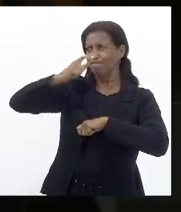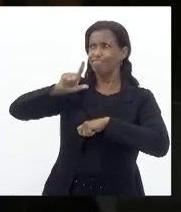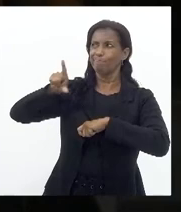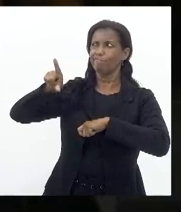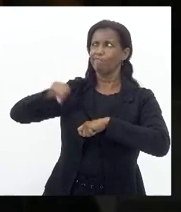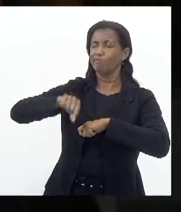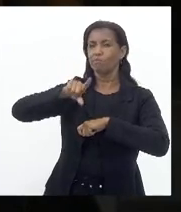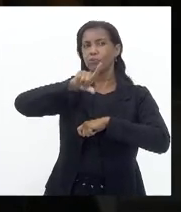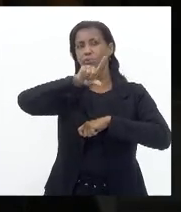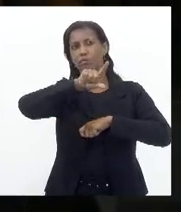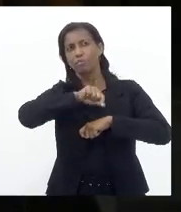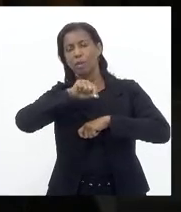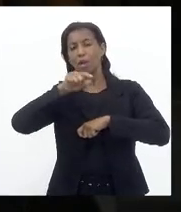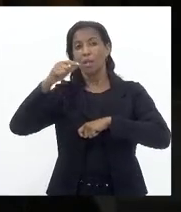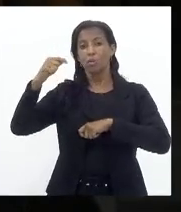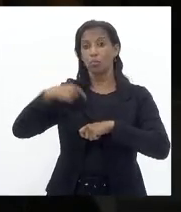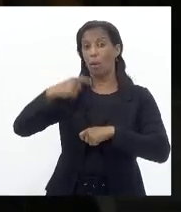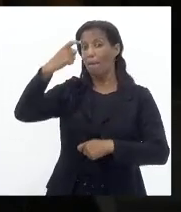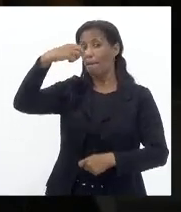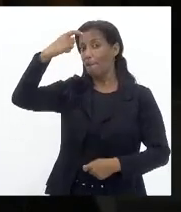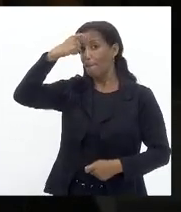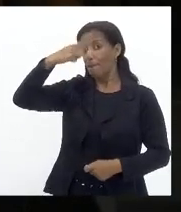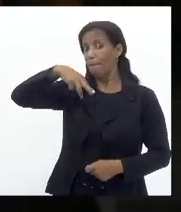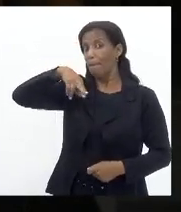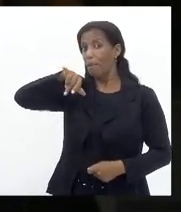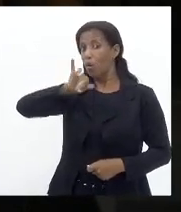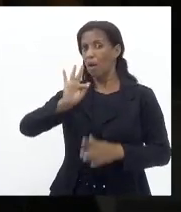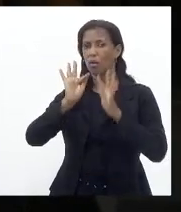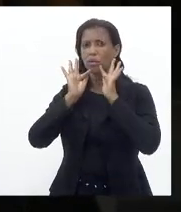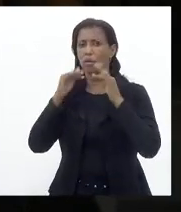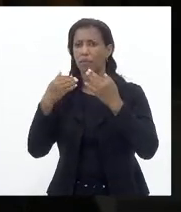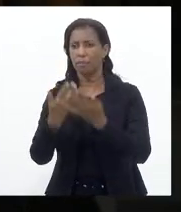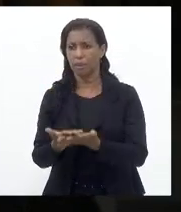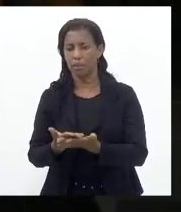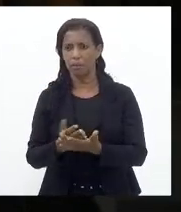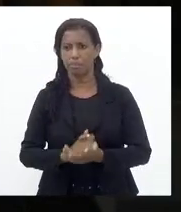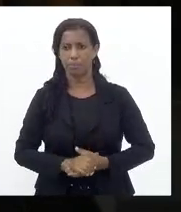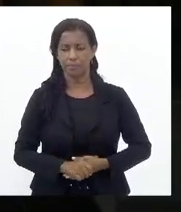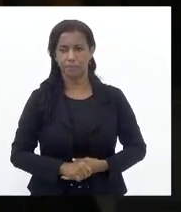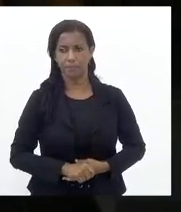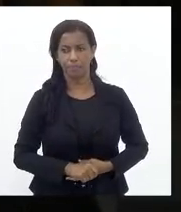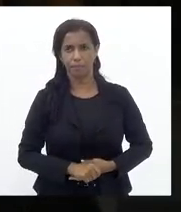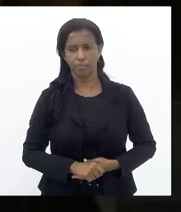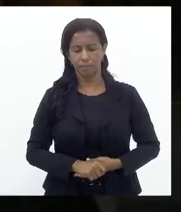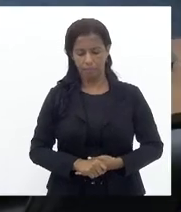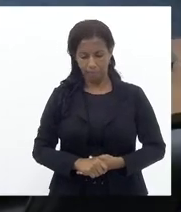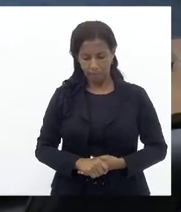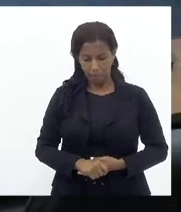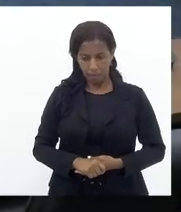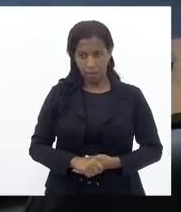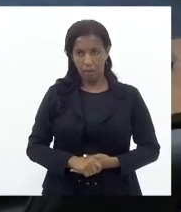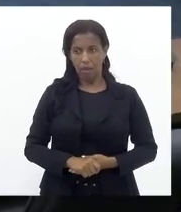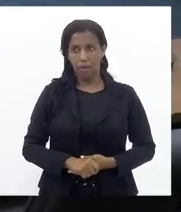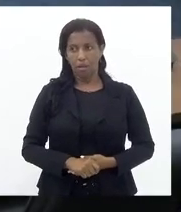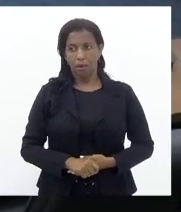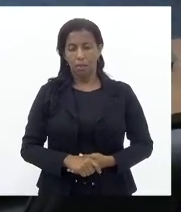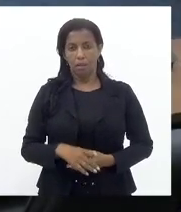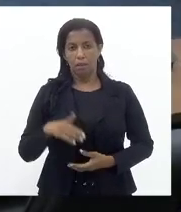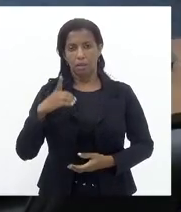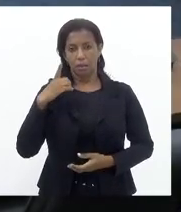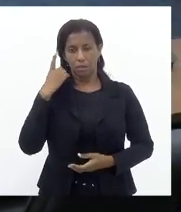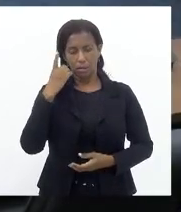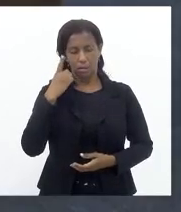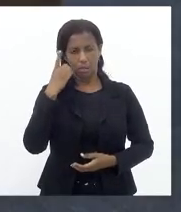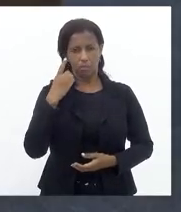Baseado nas suas Convicções morais Das suas famílias Deputado Vando Família Deputado Amorim Quero aqui Primeiro